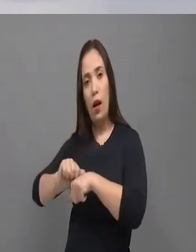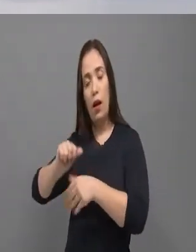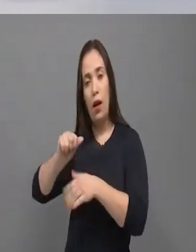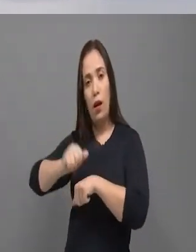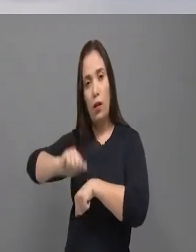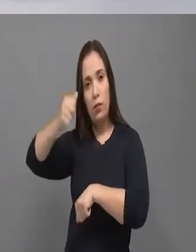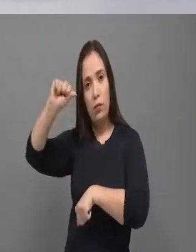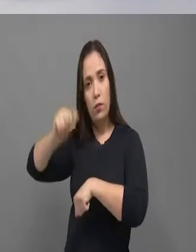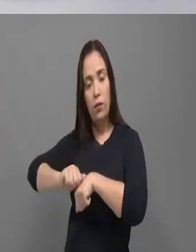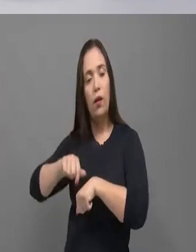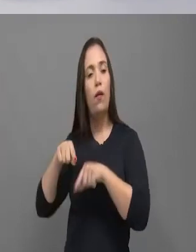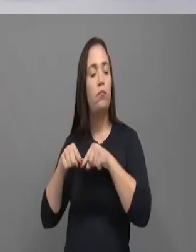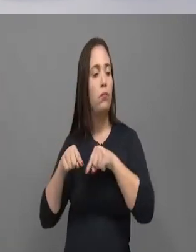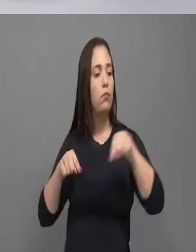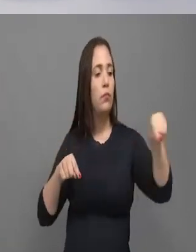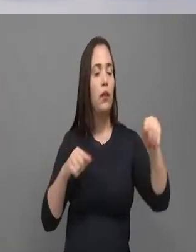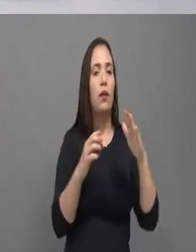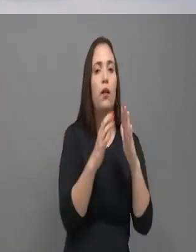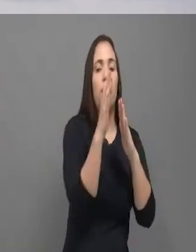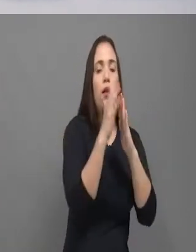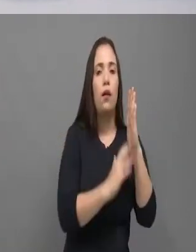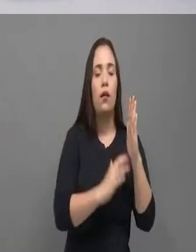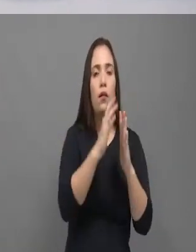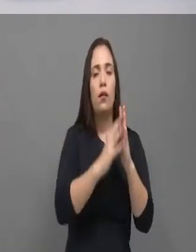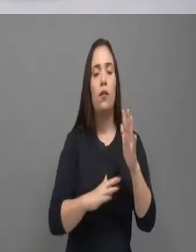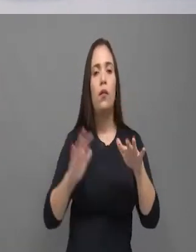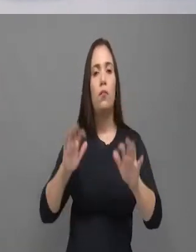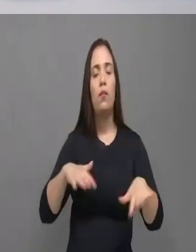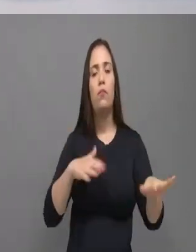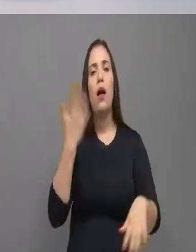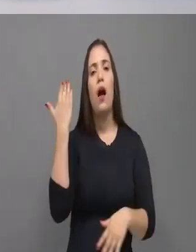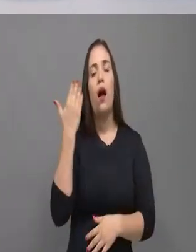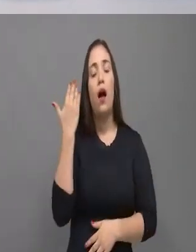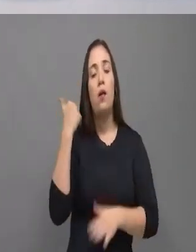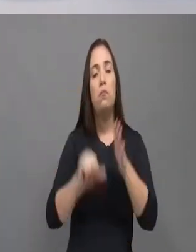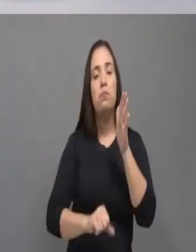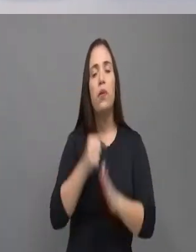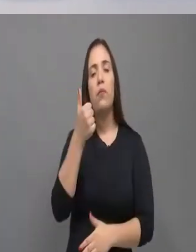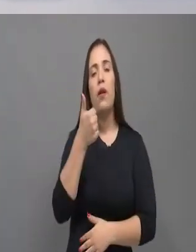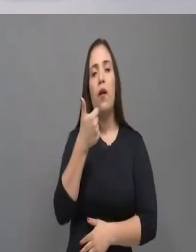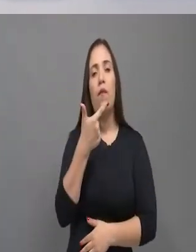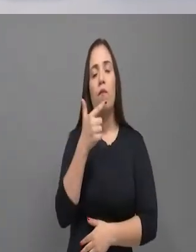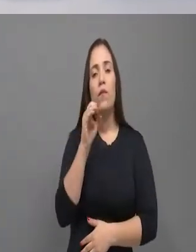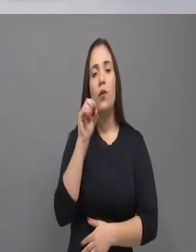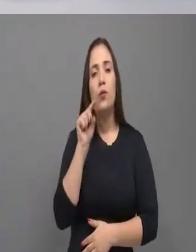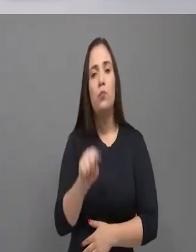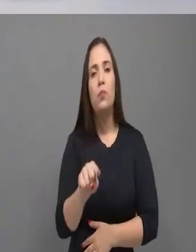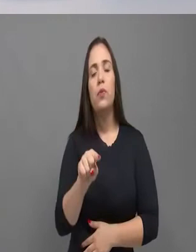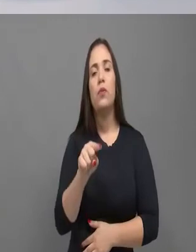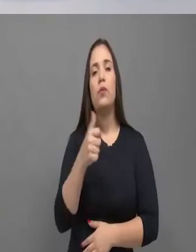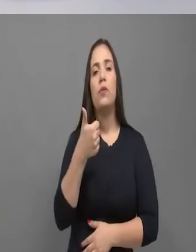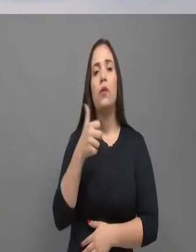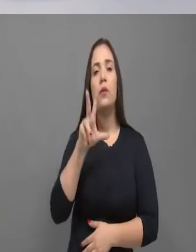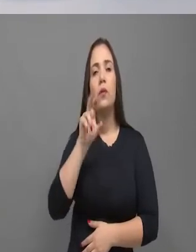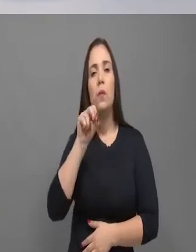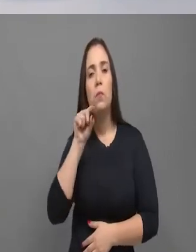E aí foi crescente. E hoje ela sai agora do santuário, quando o padre Salle assumiu, há 11 anos